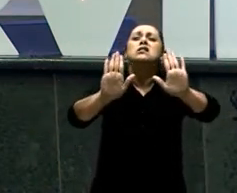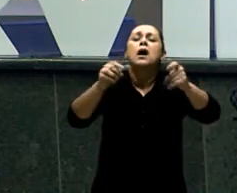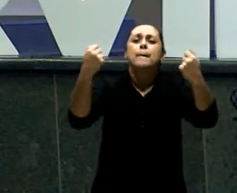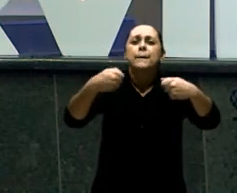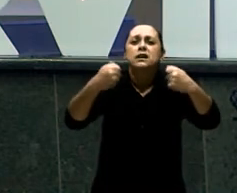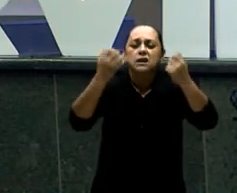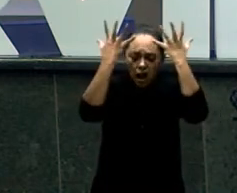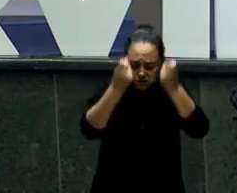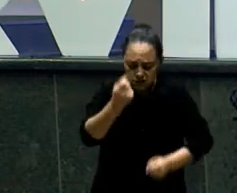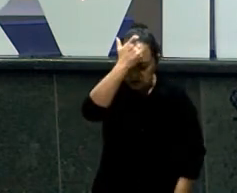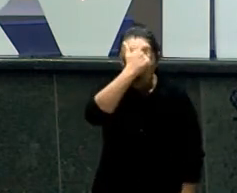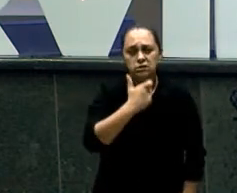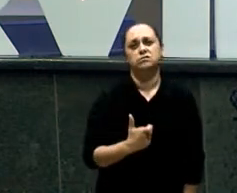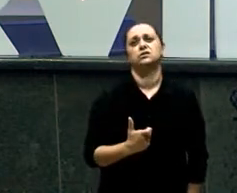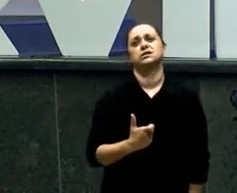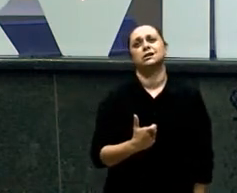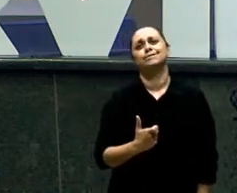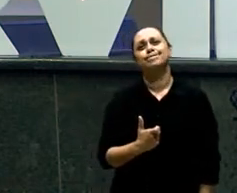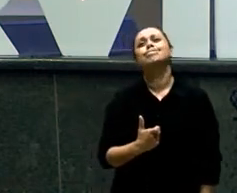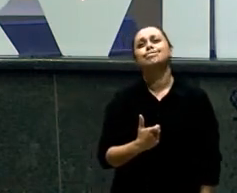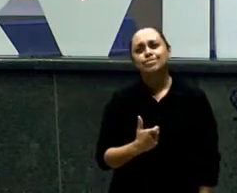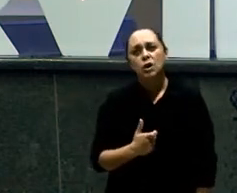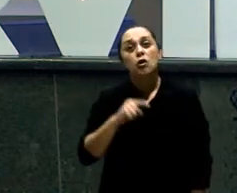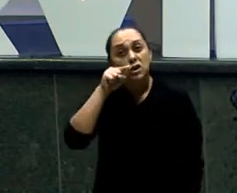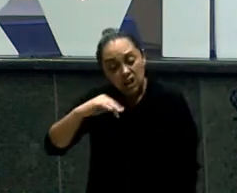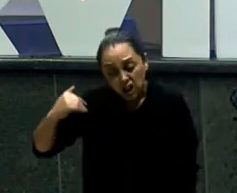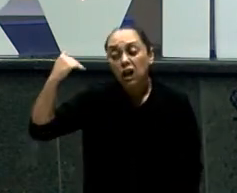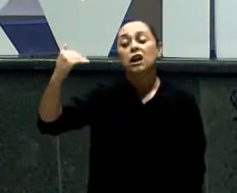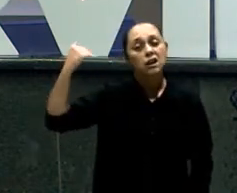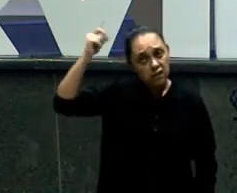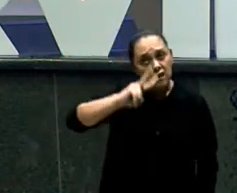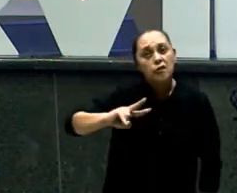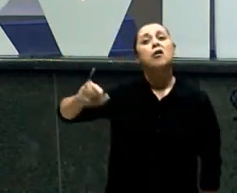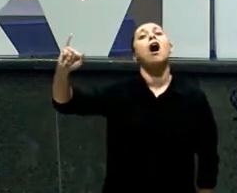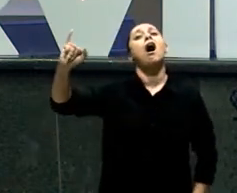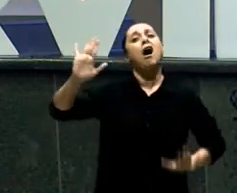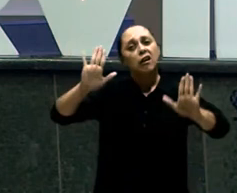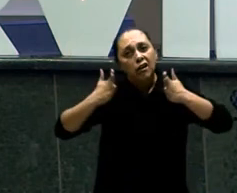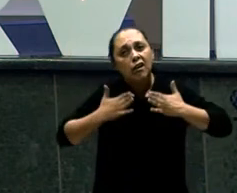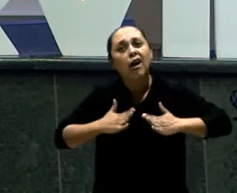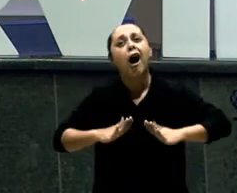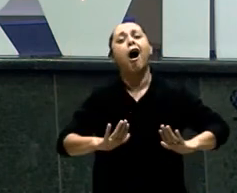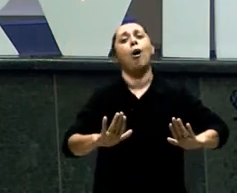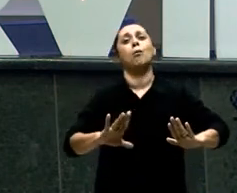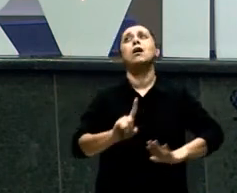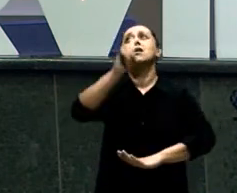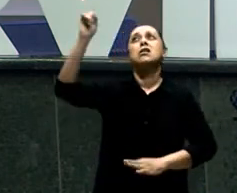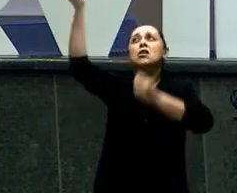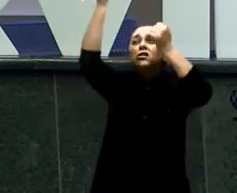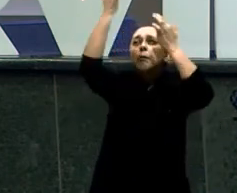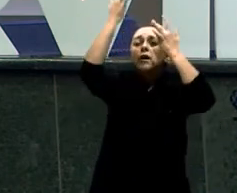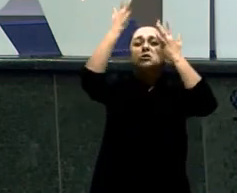vim aqui Dizer para você Que você vai crescer E vai atingir Maturidade espiritual Emocional